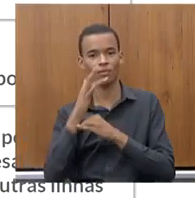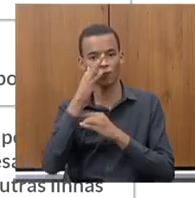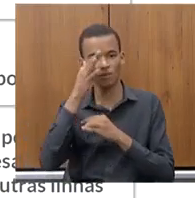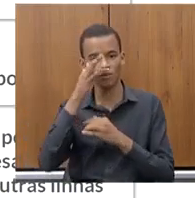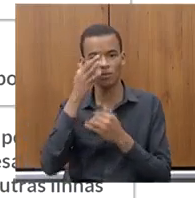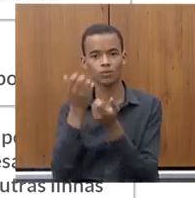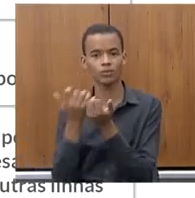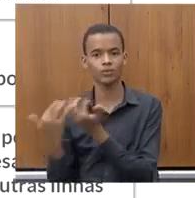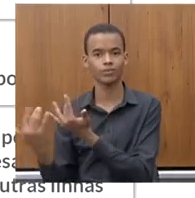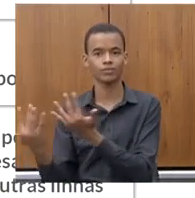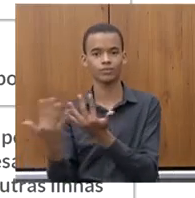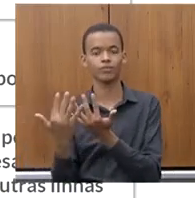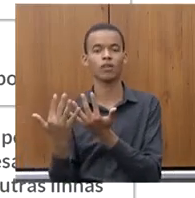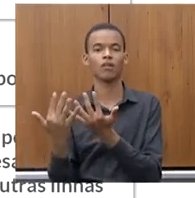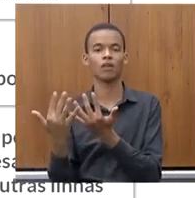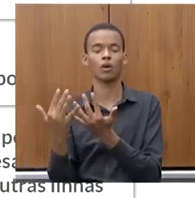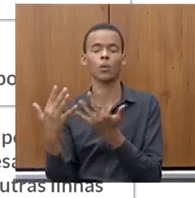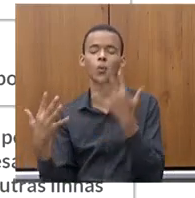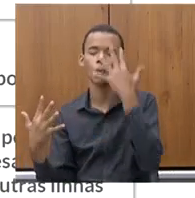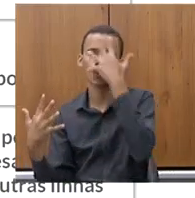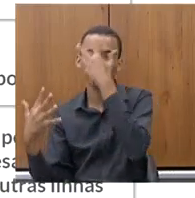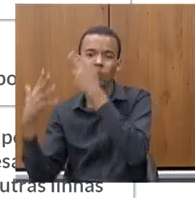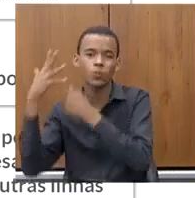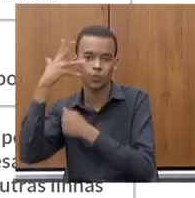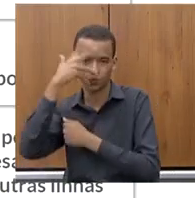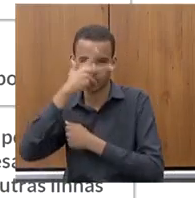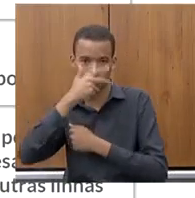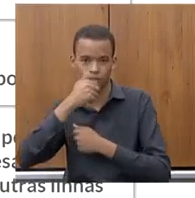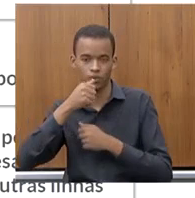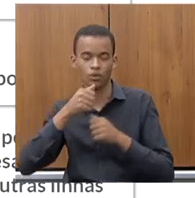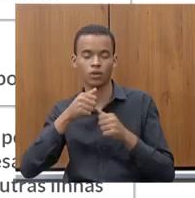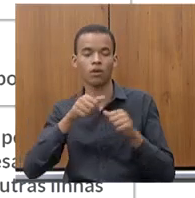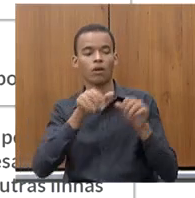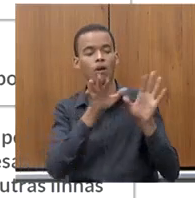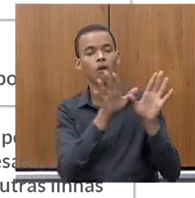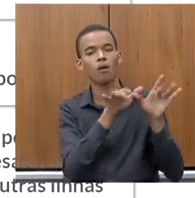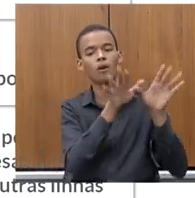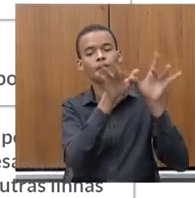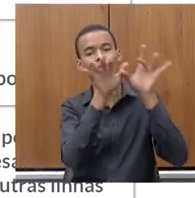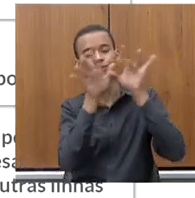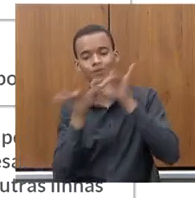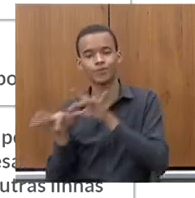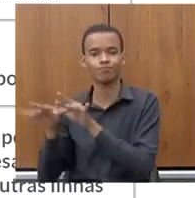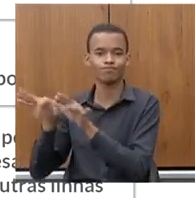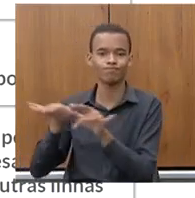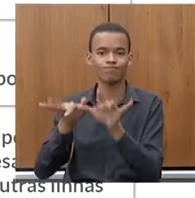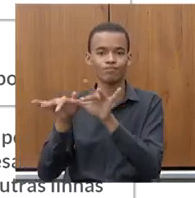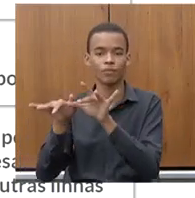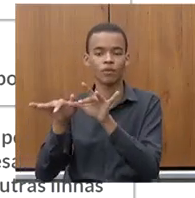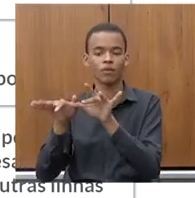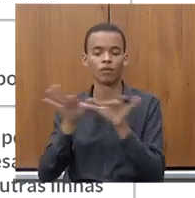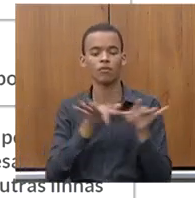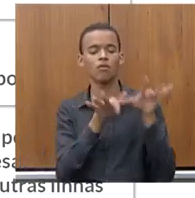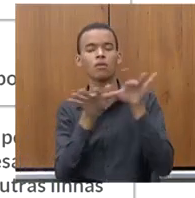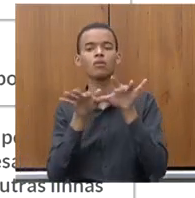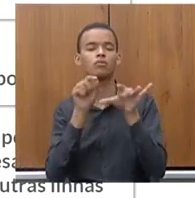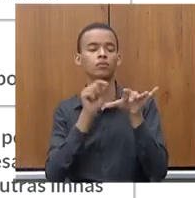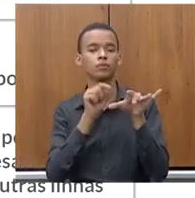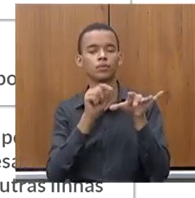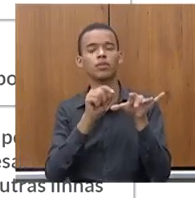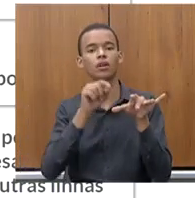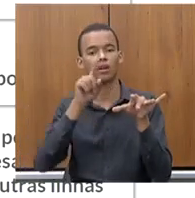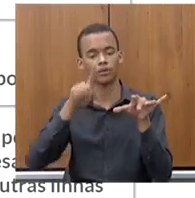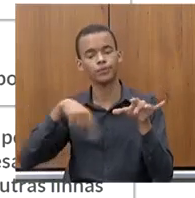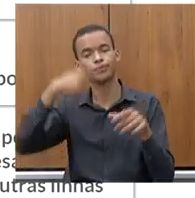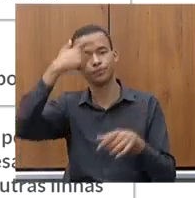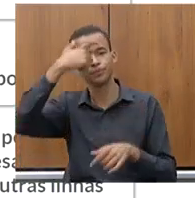borboletas? Nossas cabeças pensantes, aqueles que estão na academia estudando e se preparando